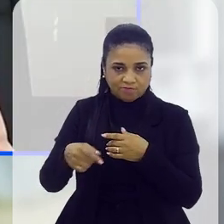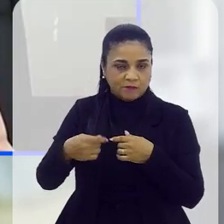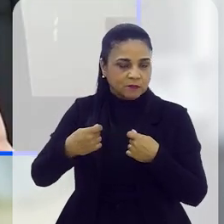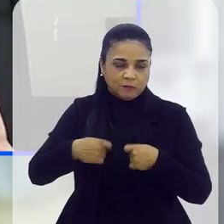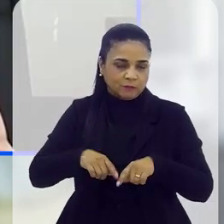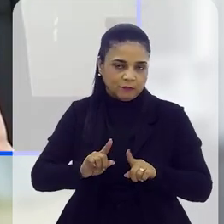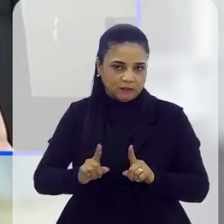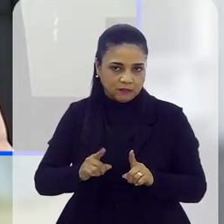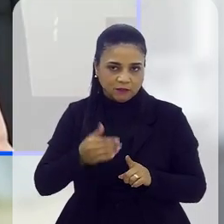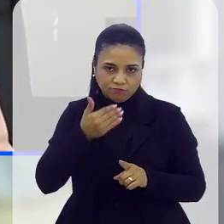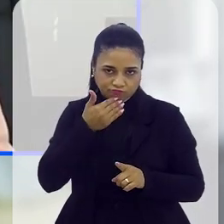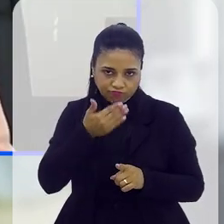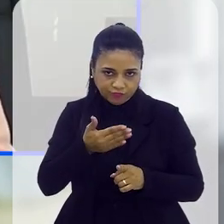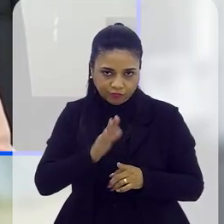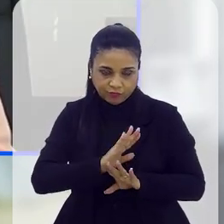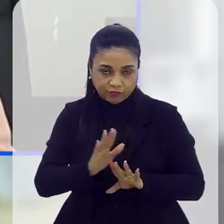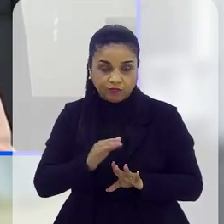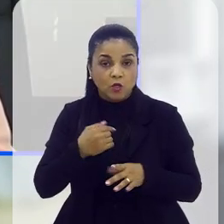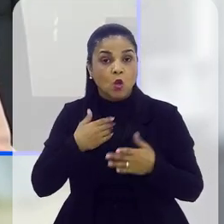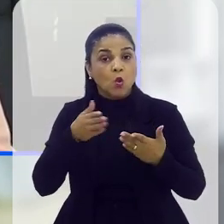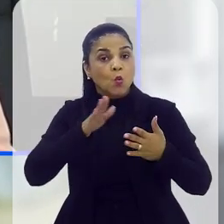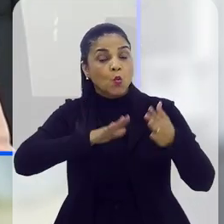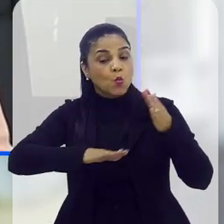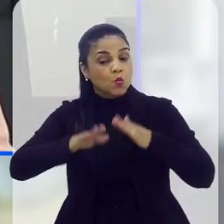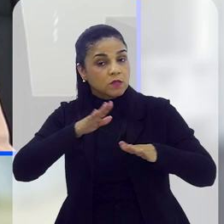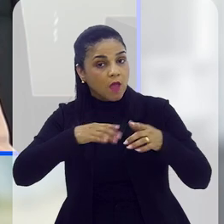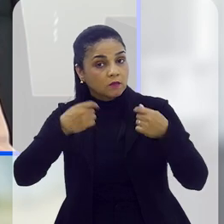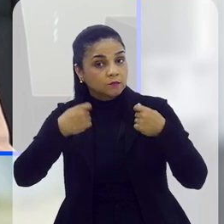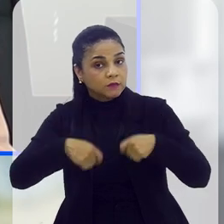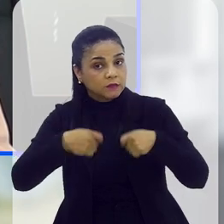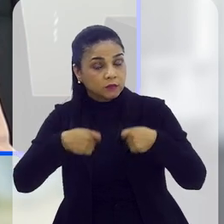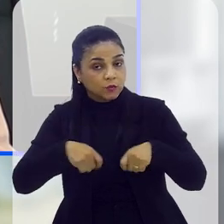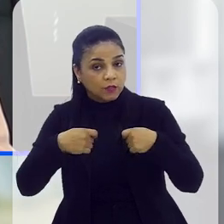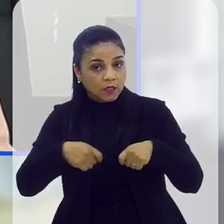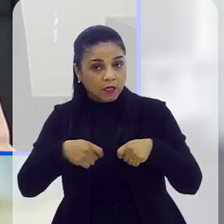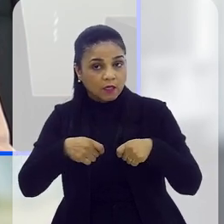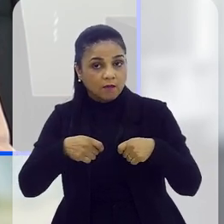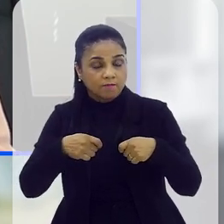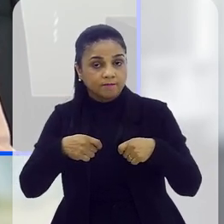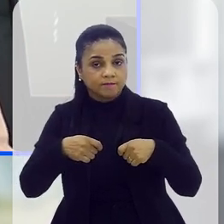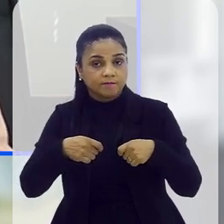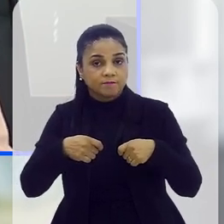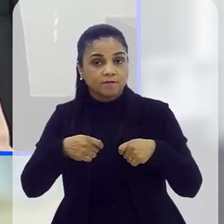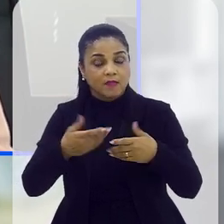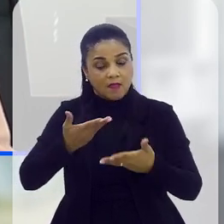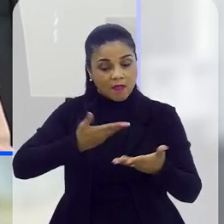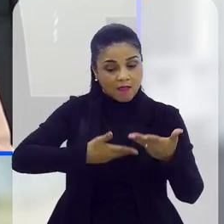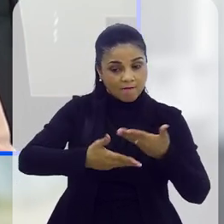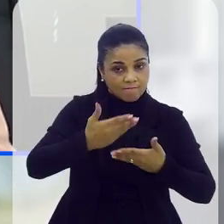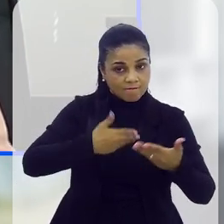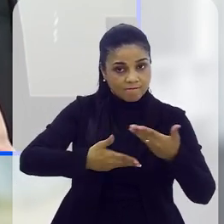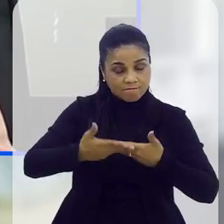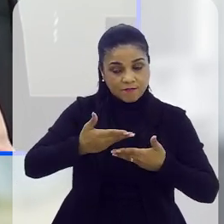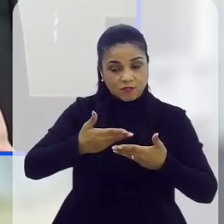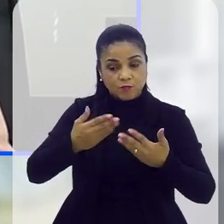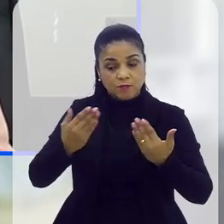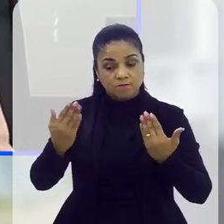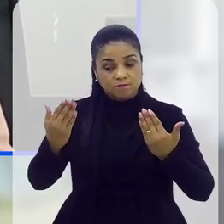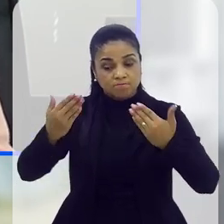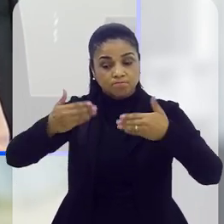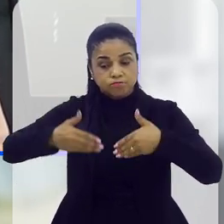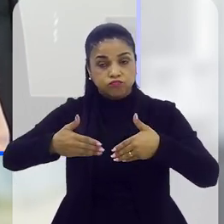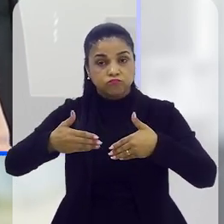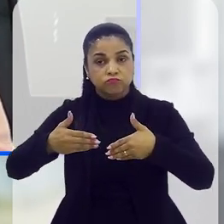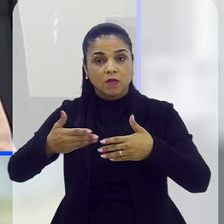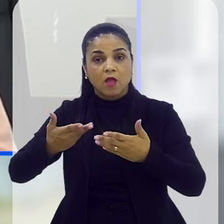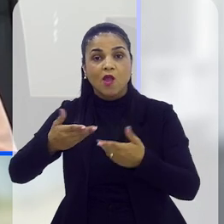necessidade disso. O que a gente tem que tomar cuidado é com a interlocução direta entre a vítima com a